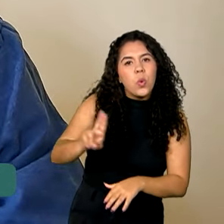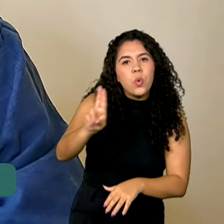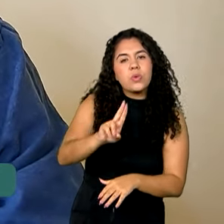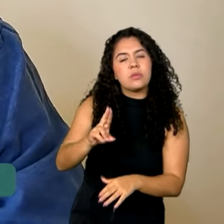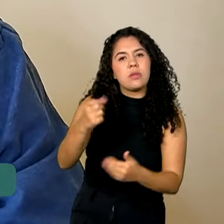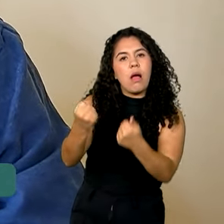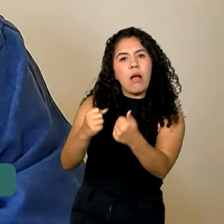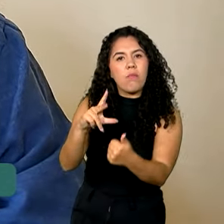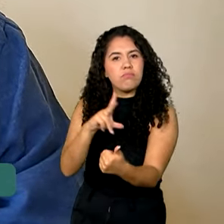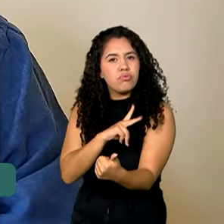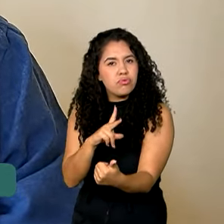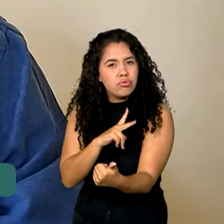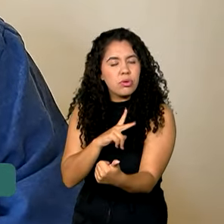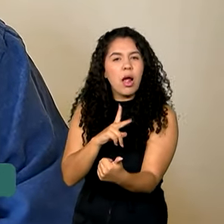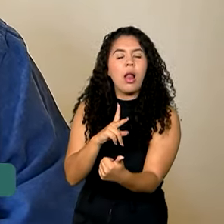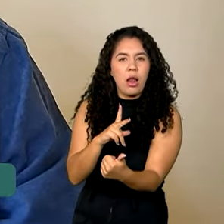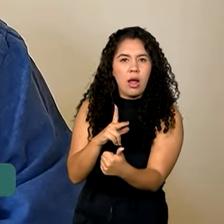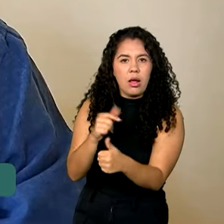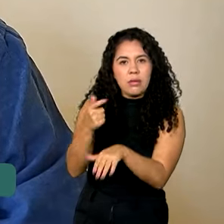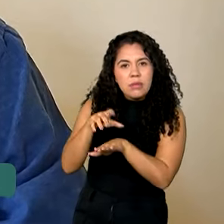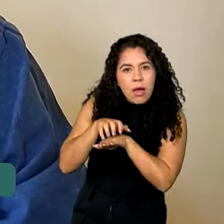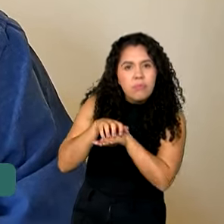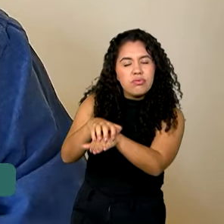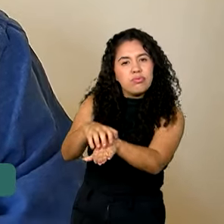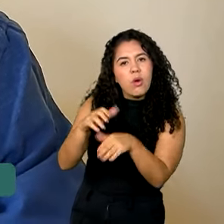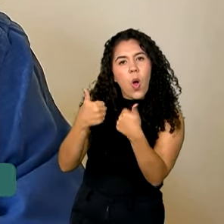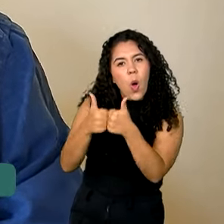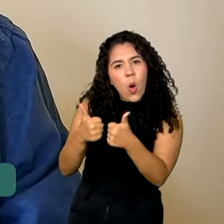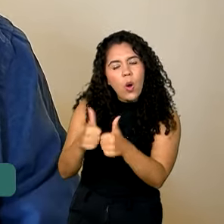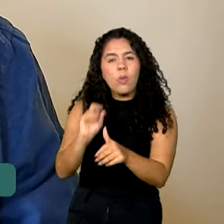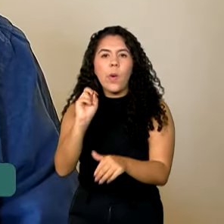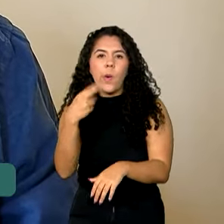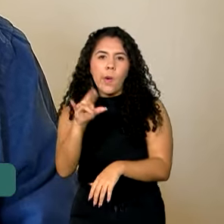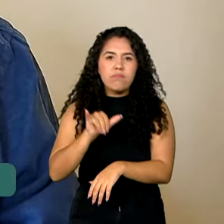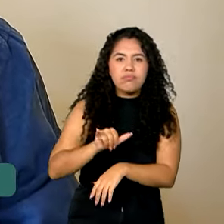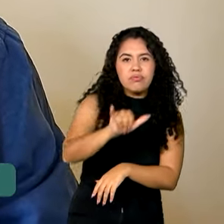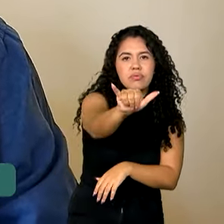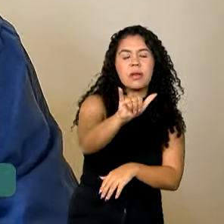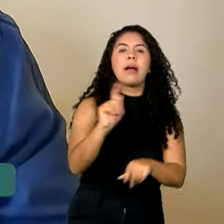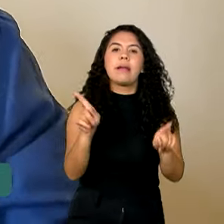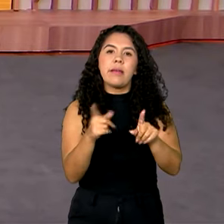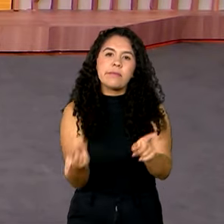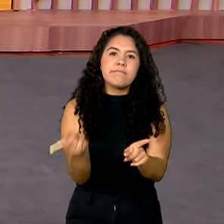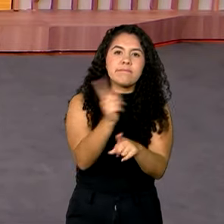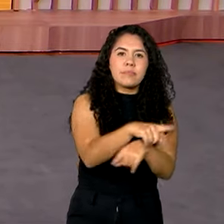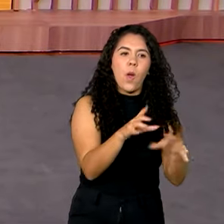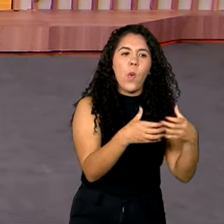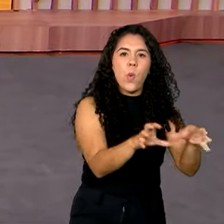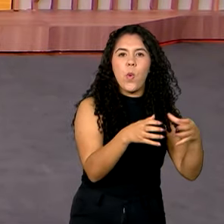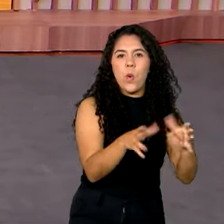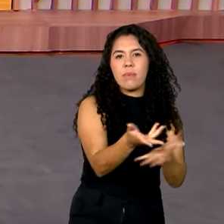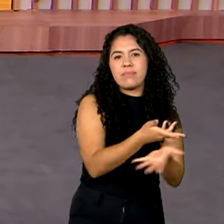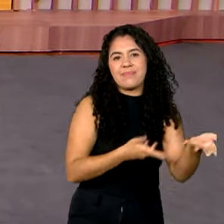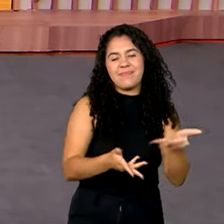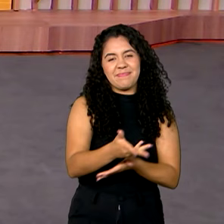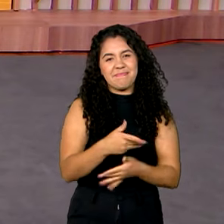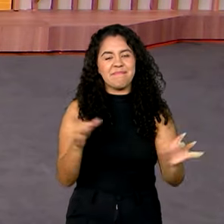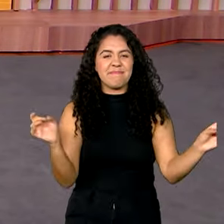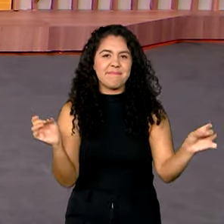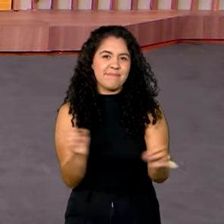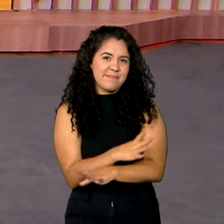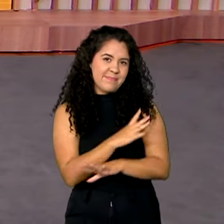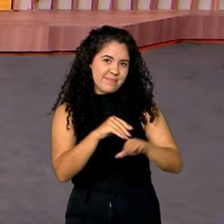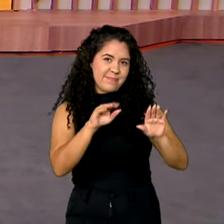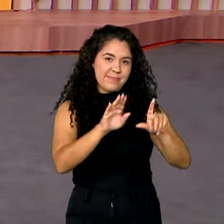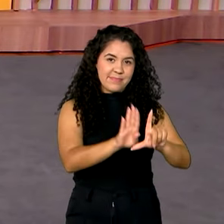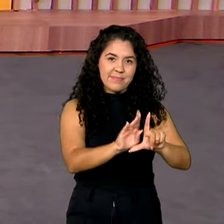meio mais exclusivo, para fazer as suas viagens, e migraram para os meios coletivos. É isso e o Brasil em